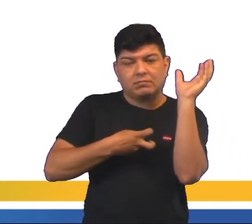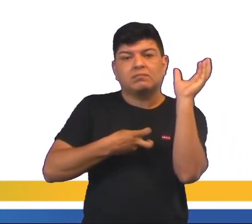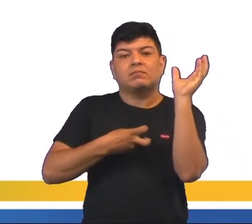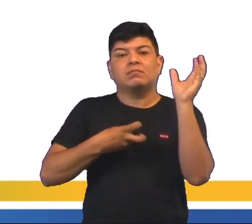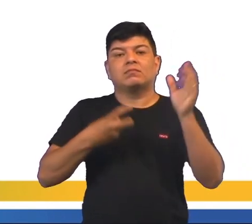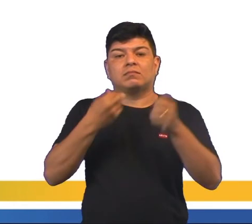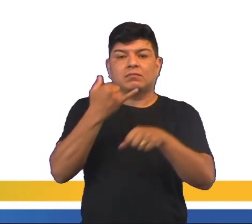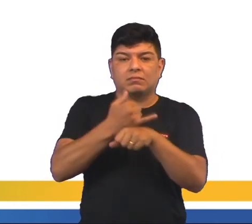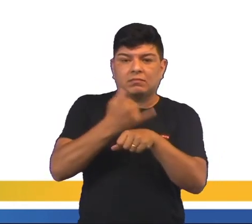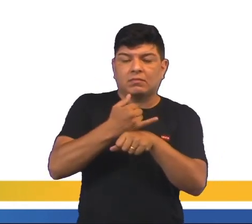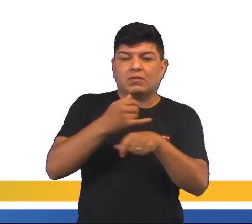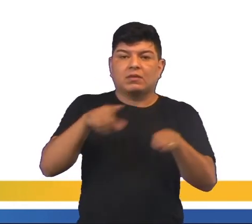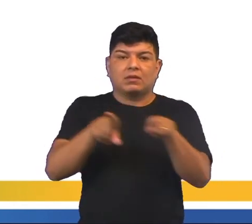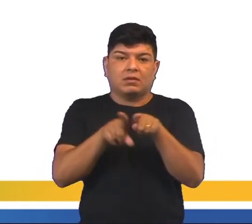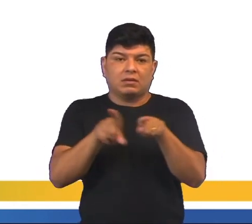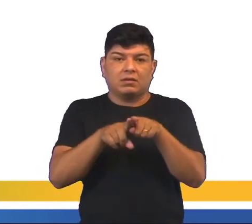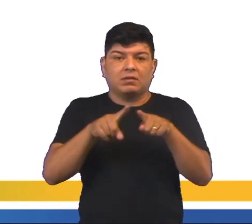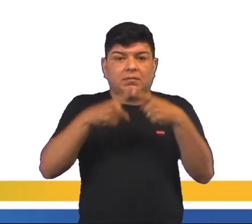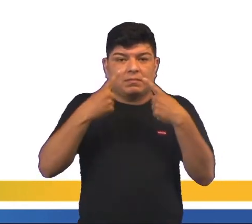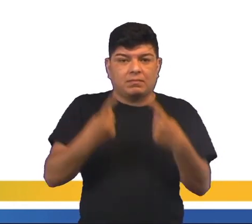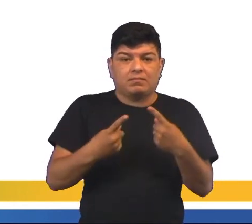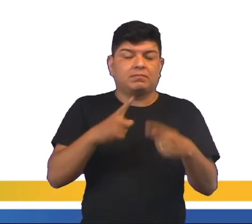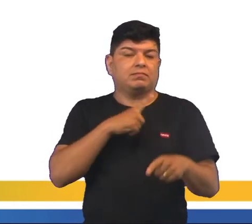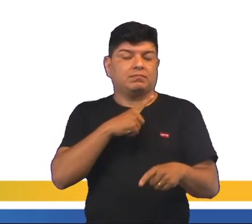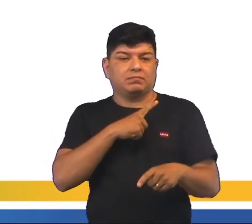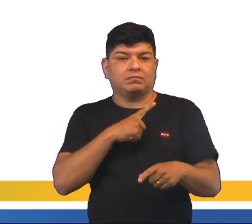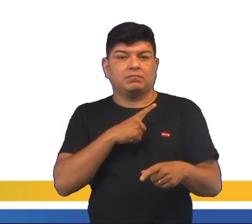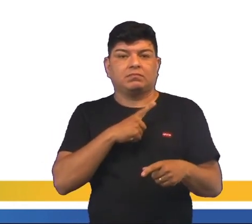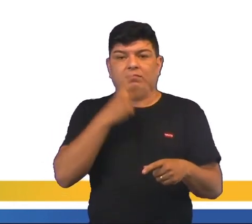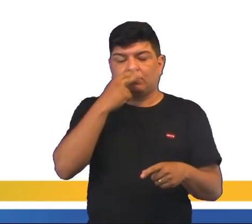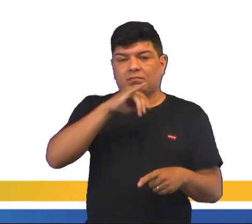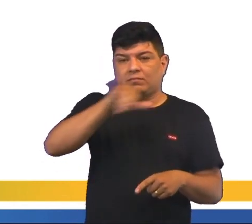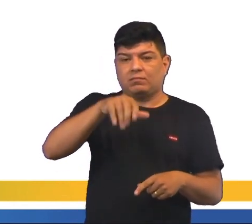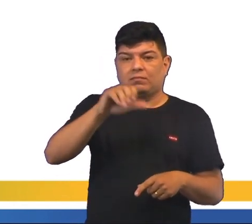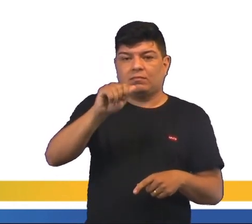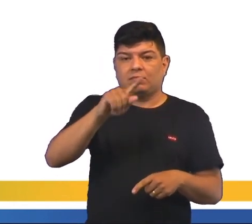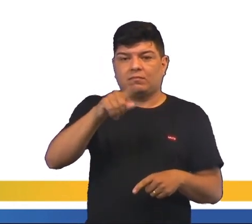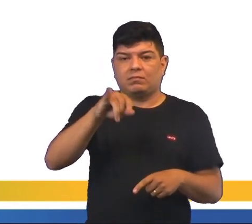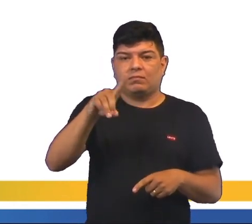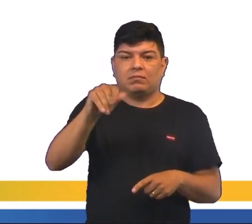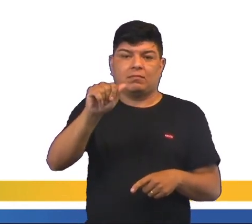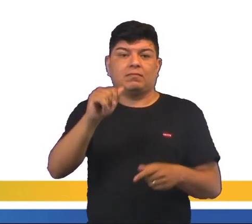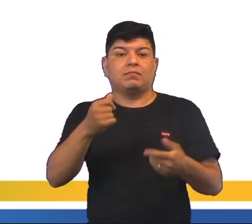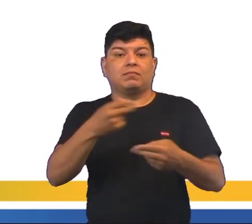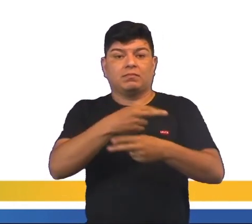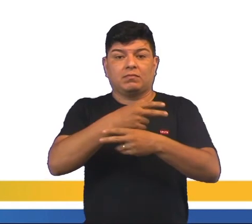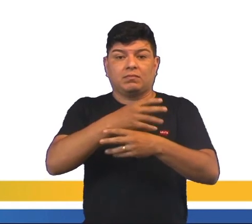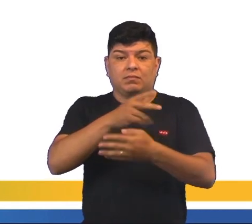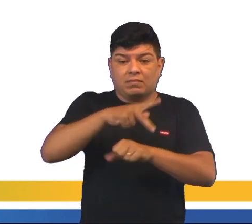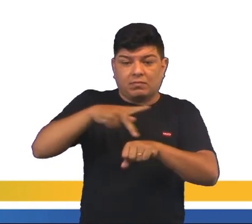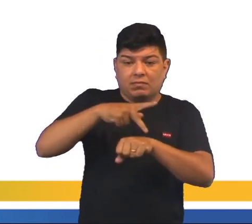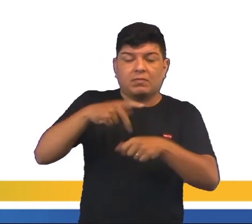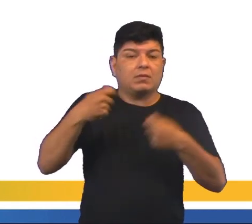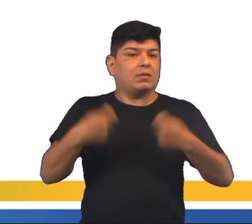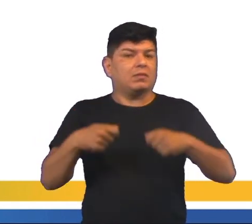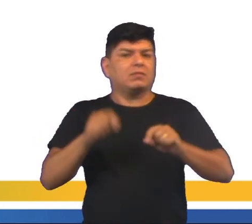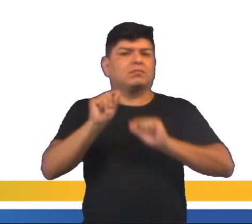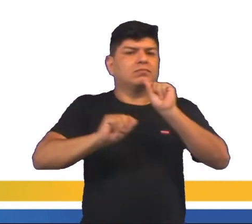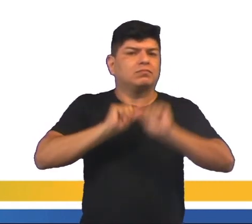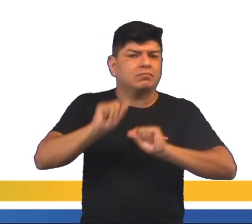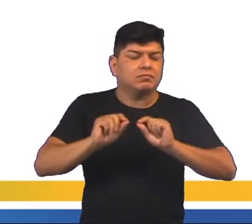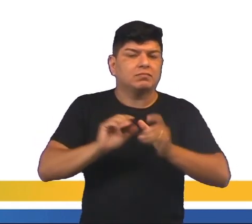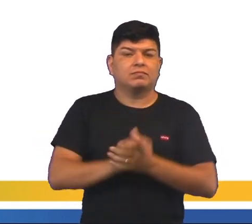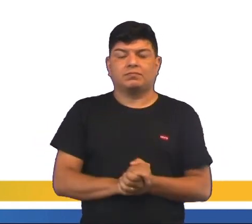exploração de minérios. Apesar de possuir muitas jazidas, a maior parte desses países são dependentes